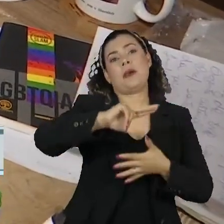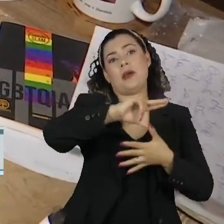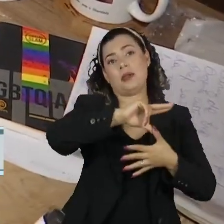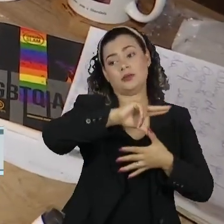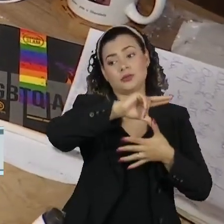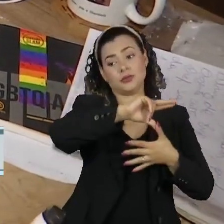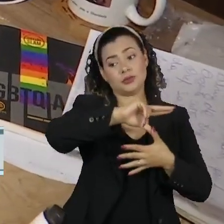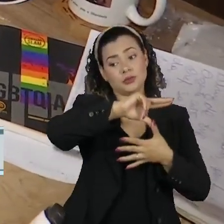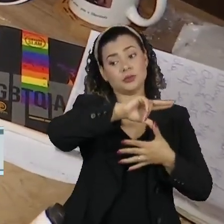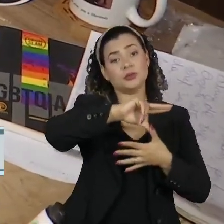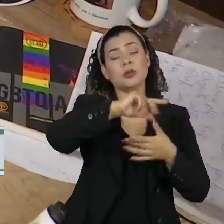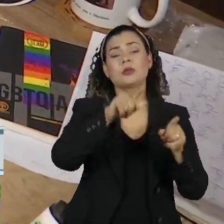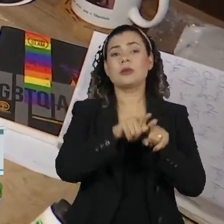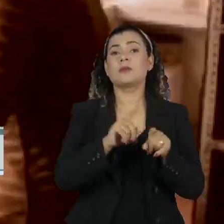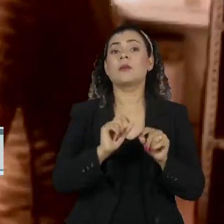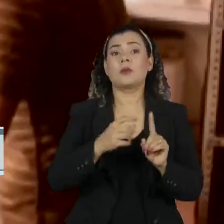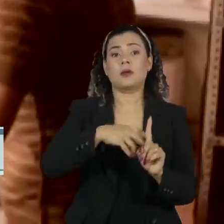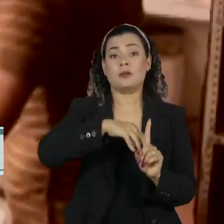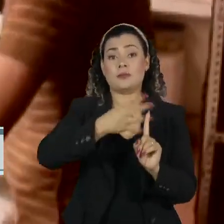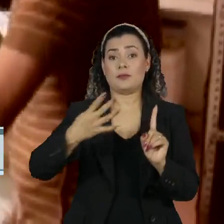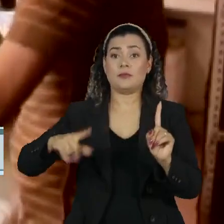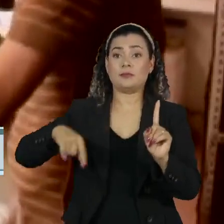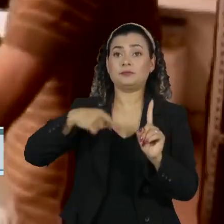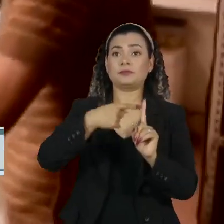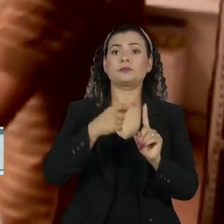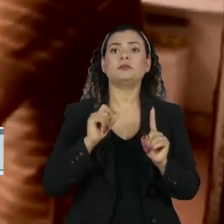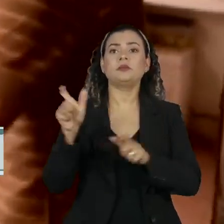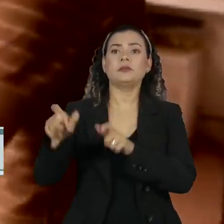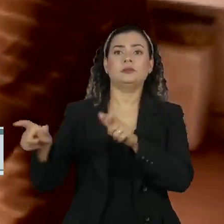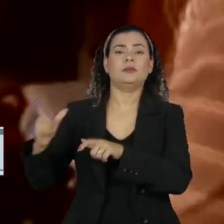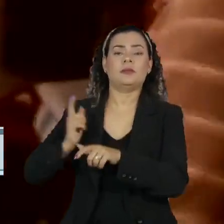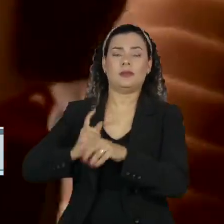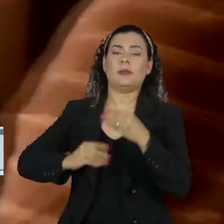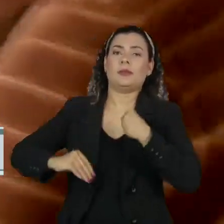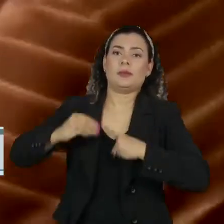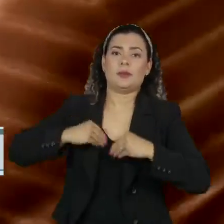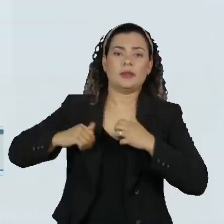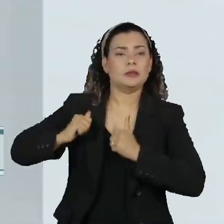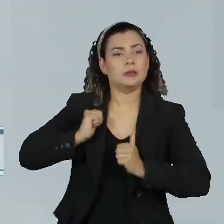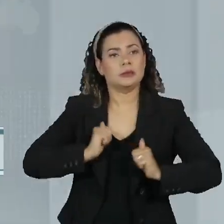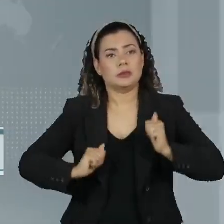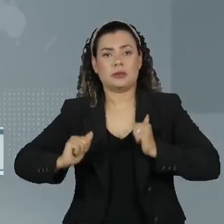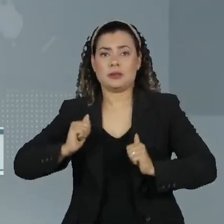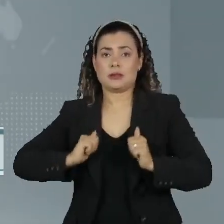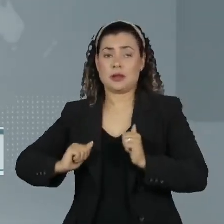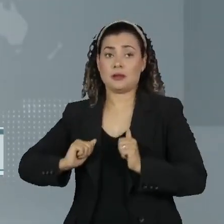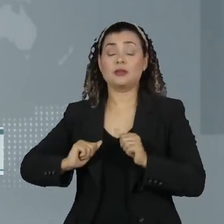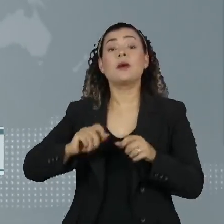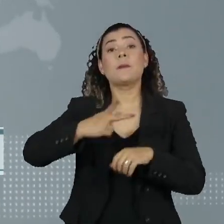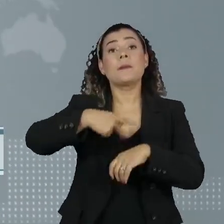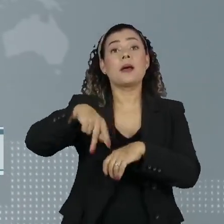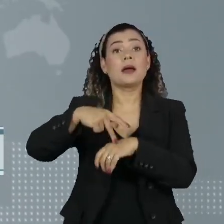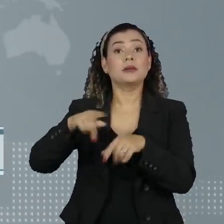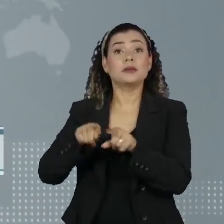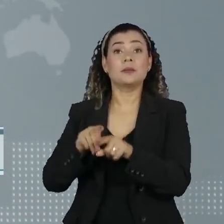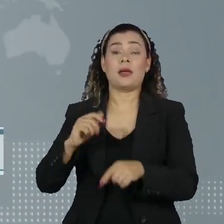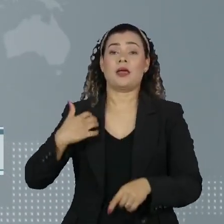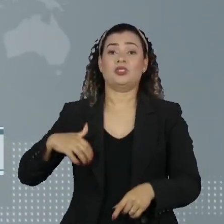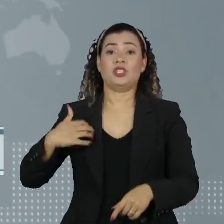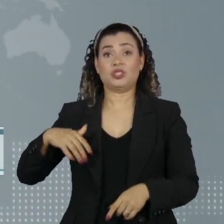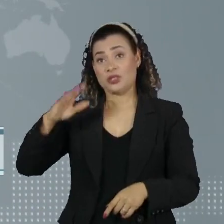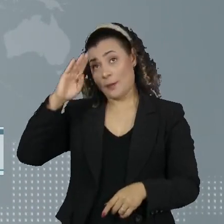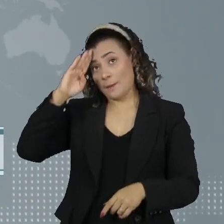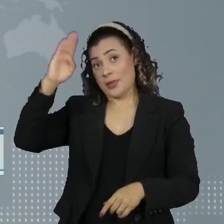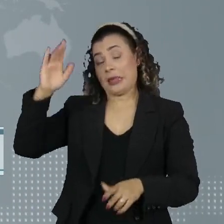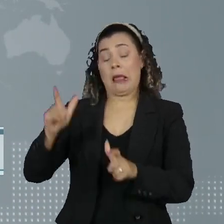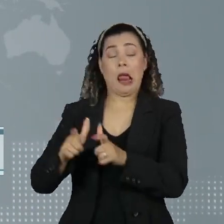trabalhadores LGBTQIA+, apresenta quadros de ansiedade ou depressão. Nos países latinos, a Argentina é o